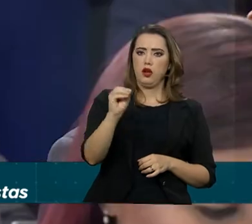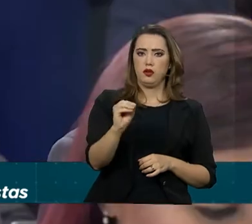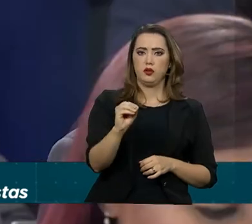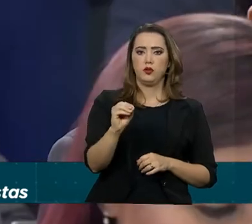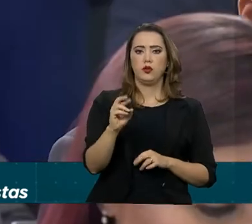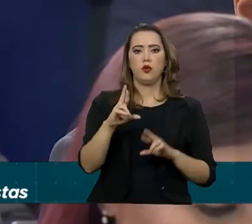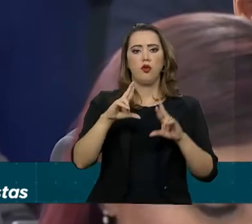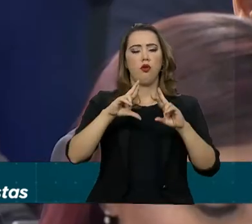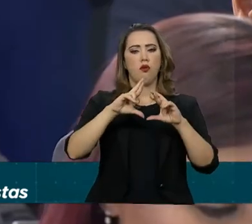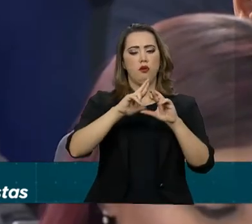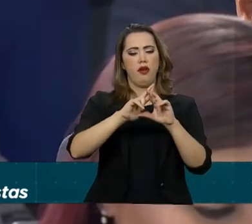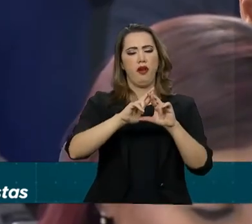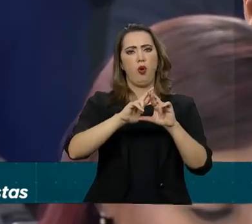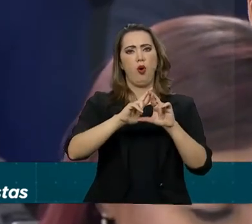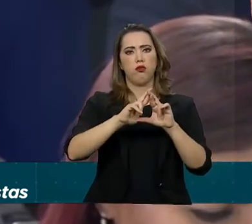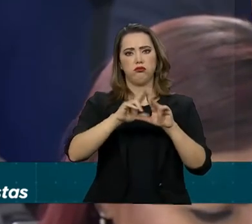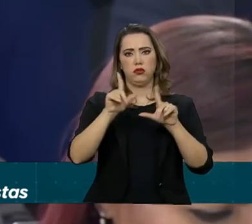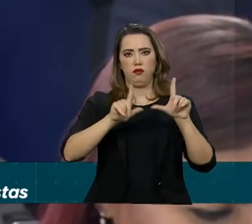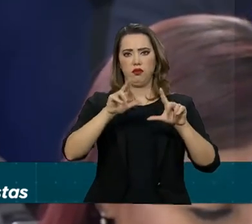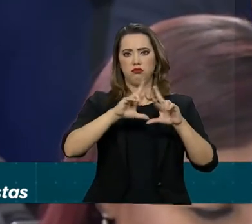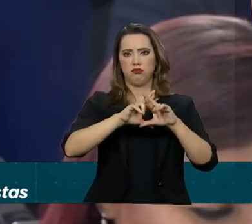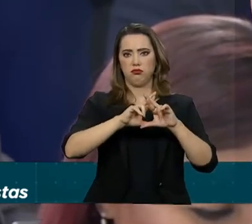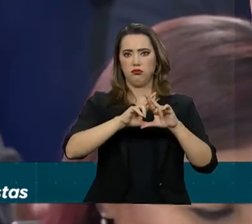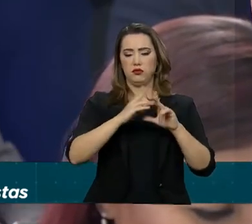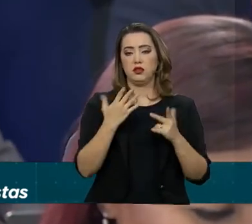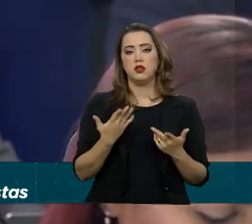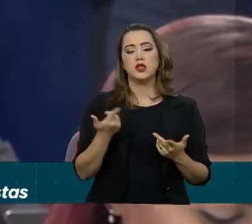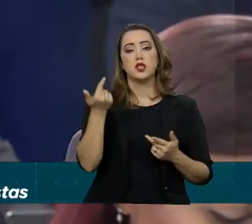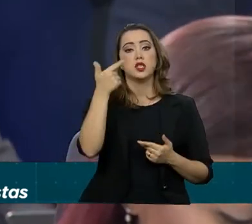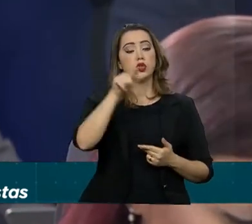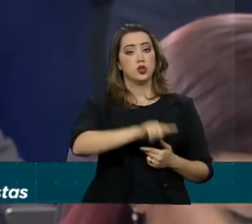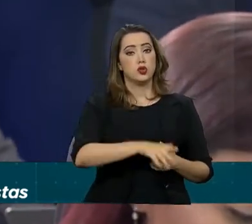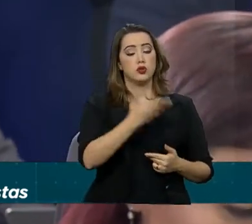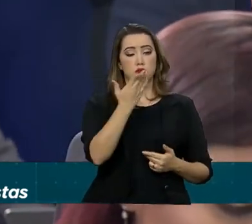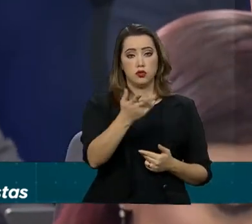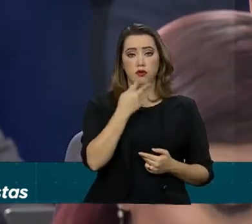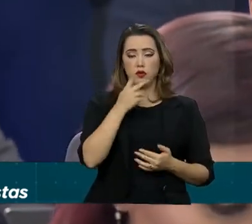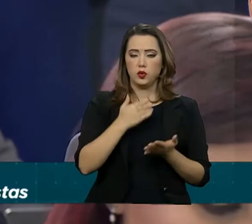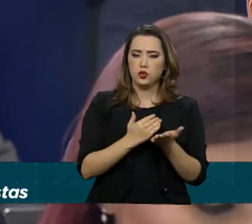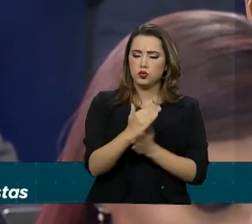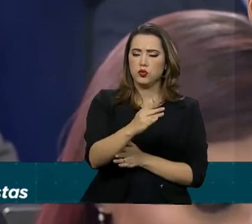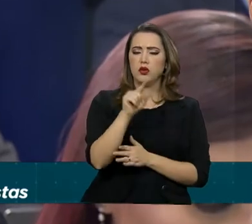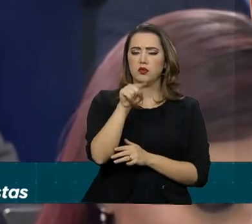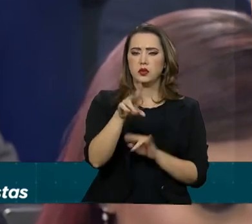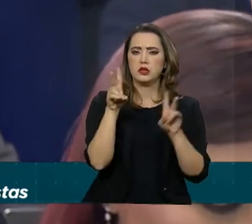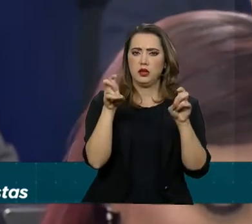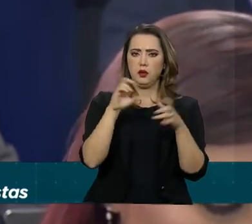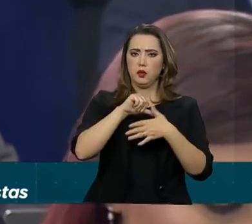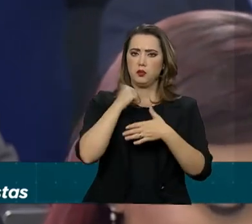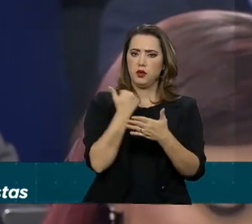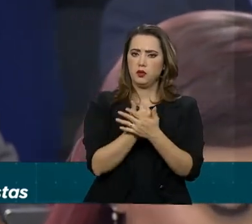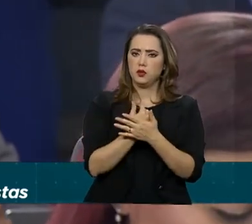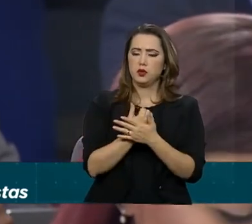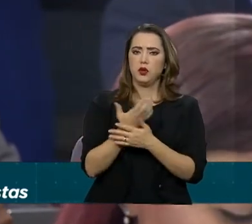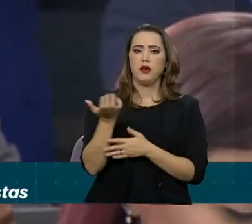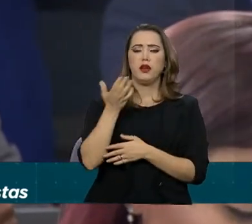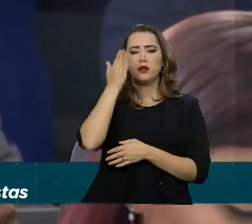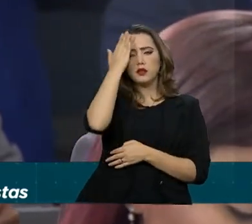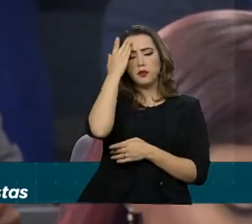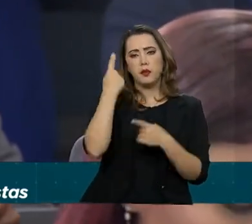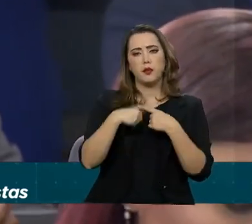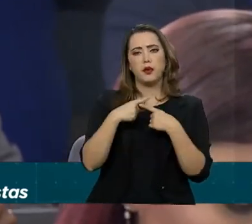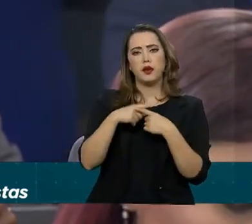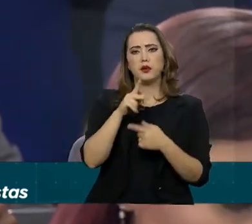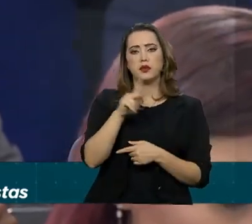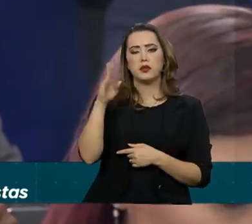bem, Thiago? Boa noite. Primeiro, continuando nesse assunto sobre a cúpula do Mercosul, gostaria de saber se o presidente